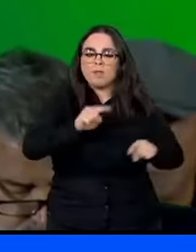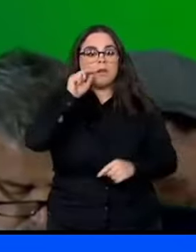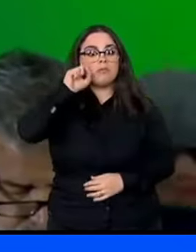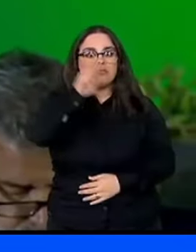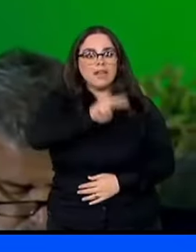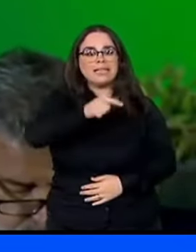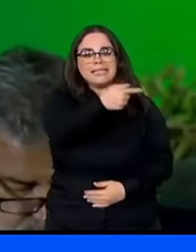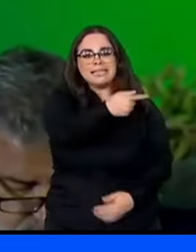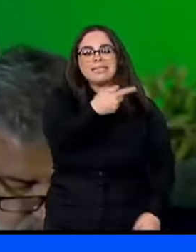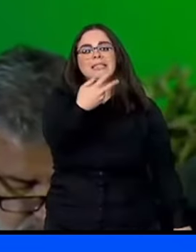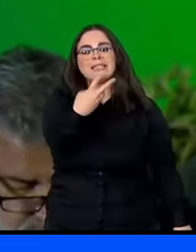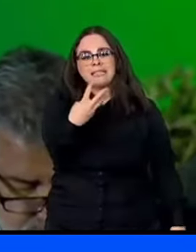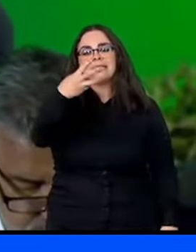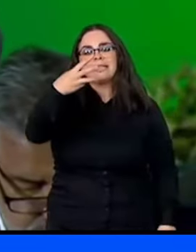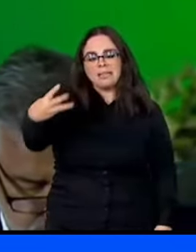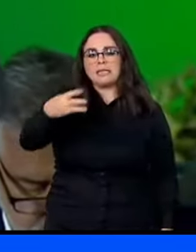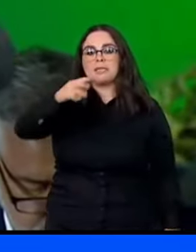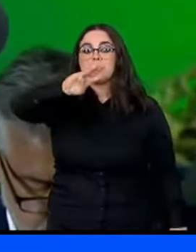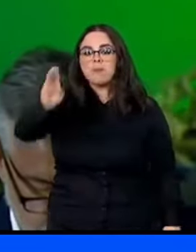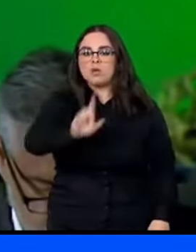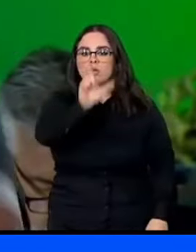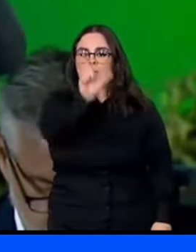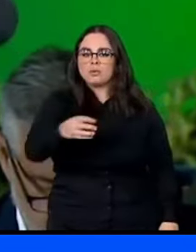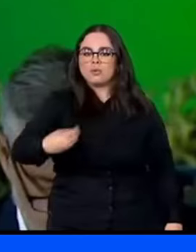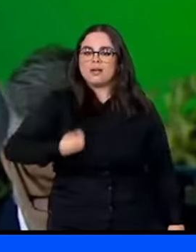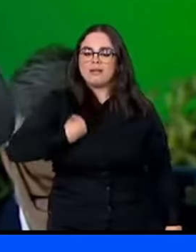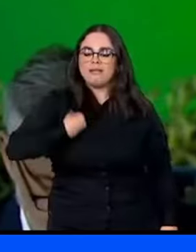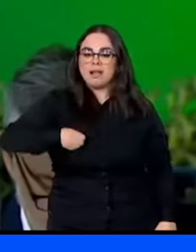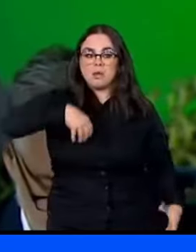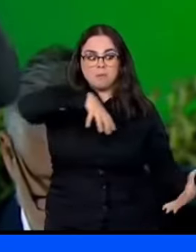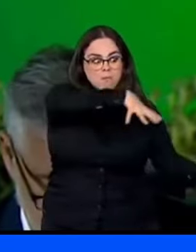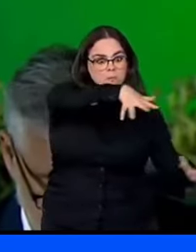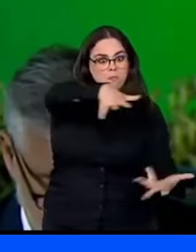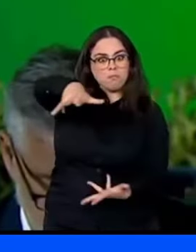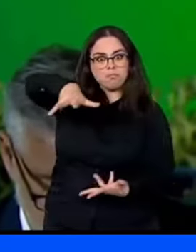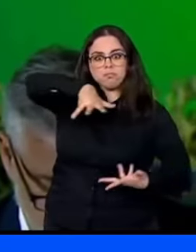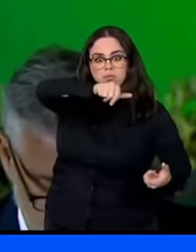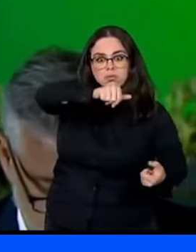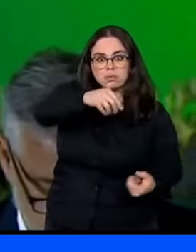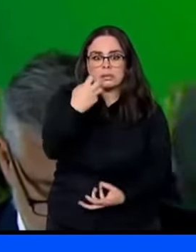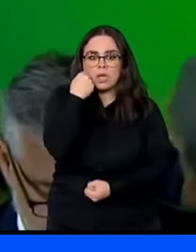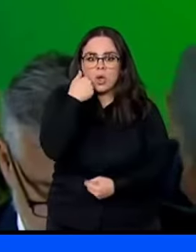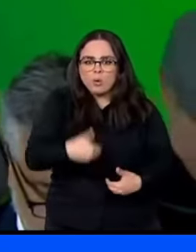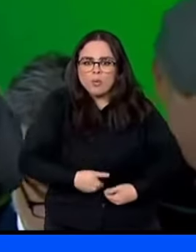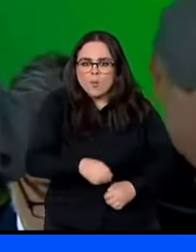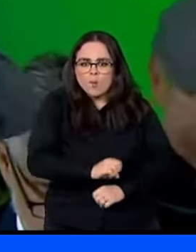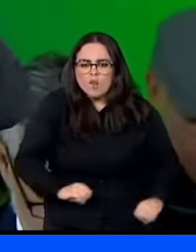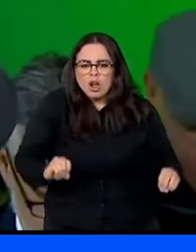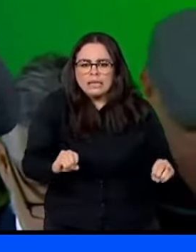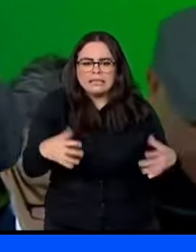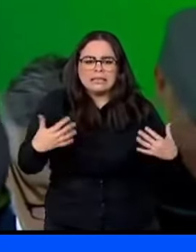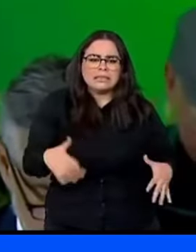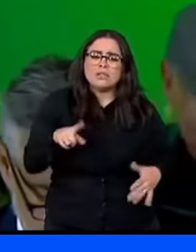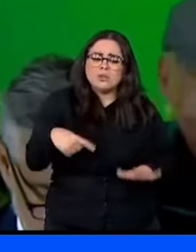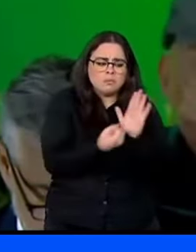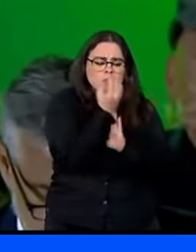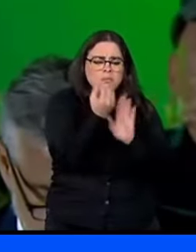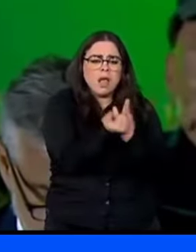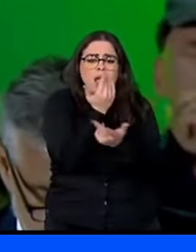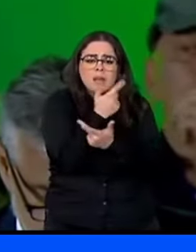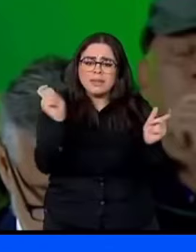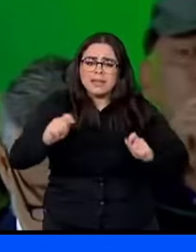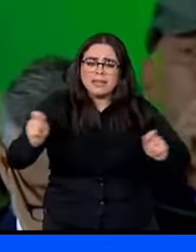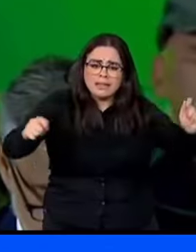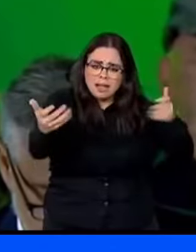733 milhões De habitantes No planeta Terra E dormir Sem ter o que comer Se a gente produz Alimento